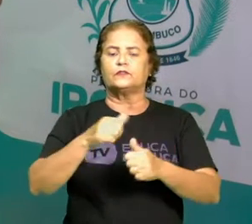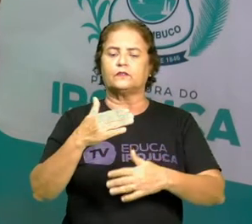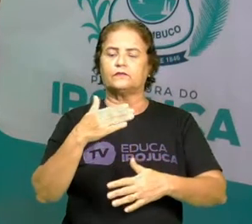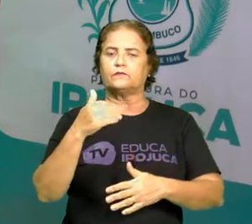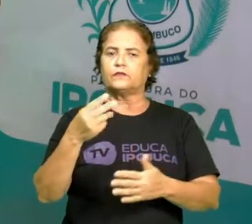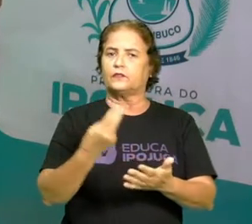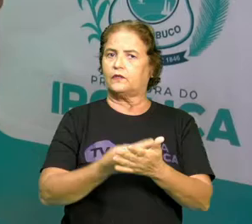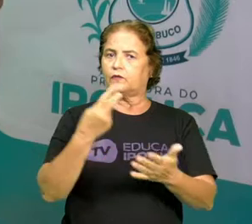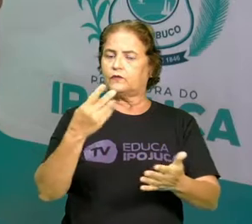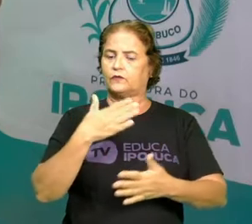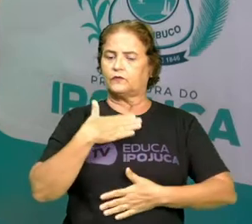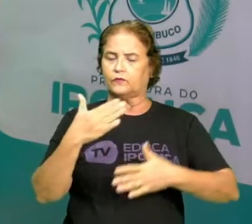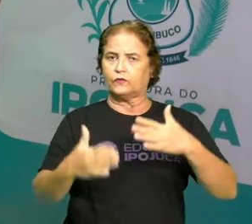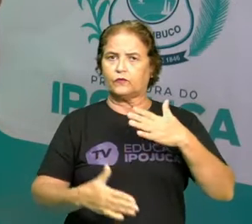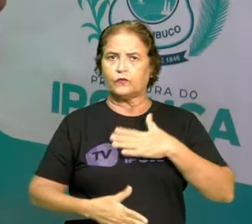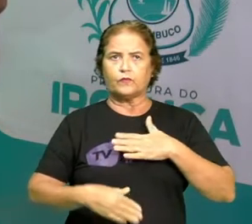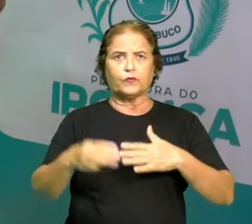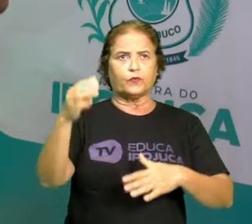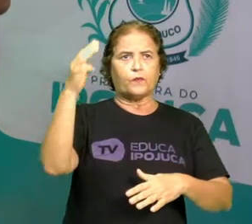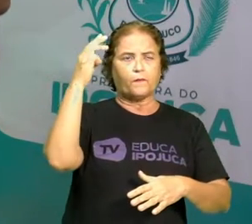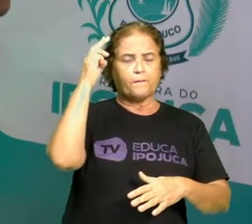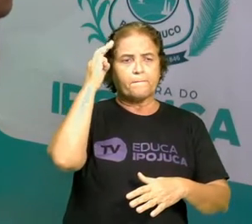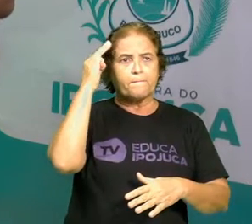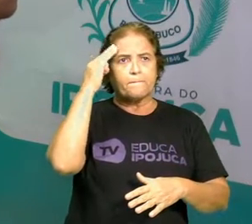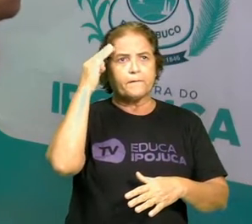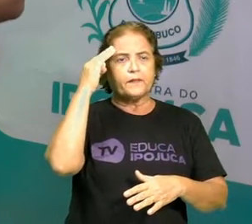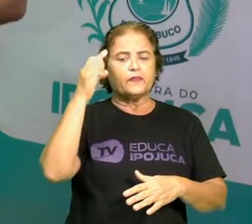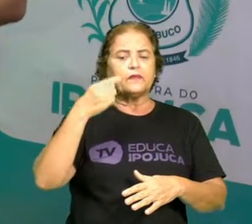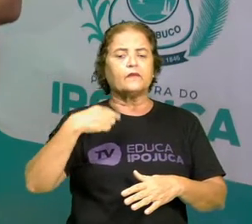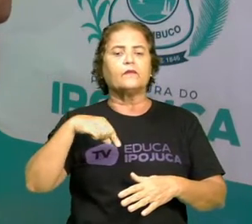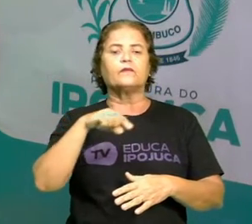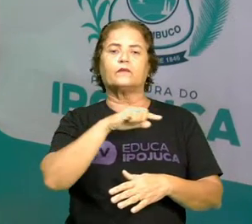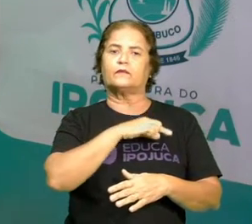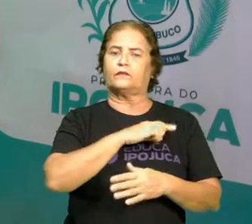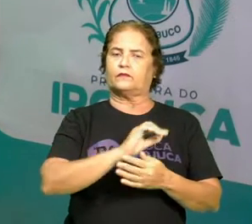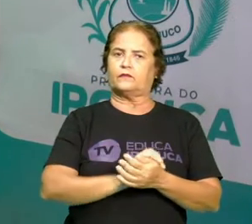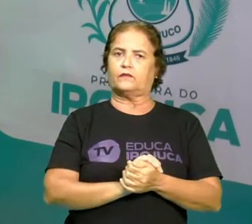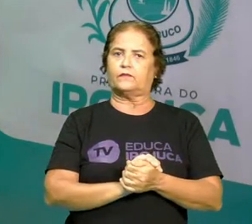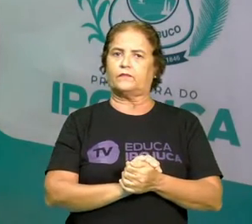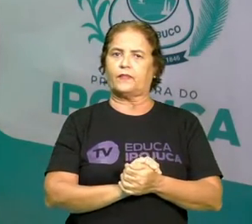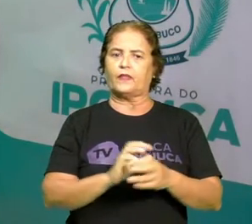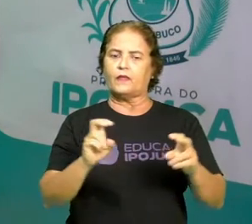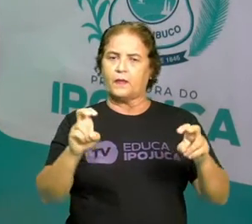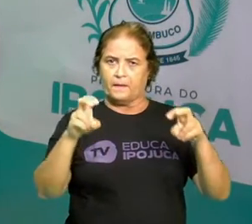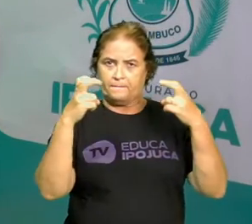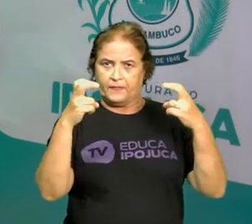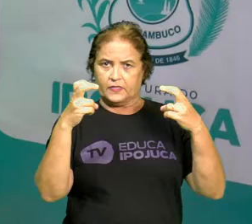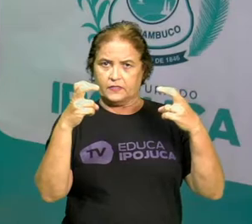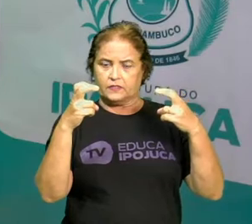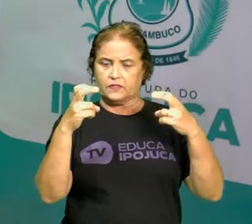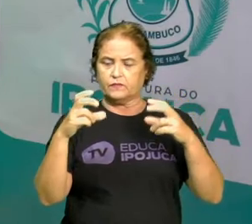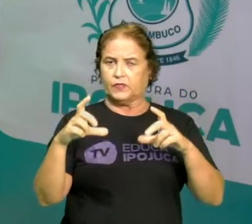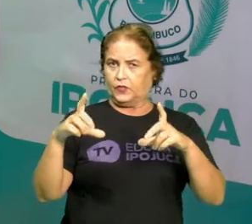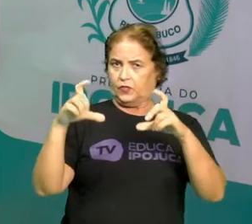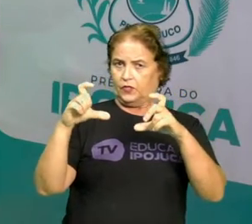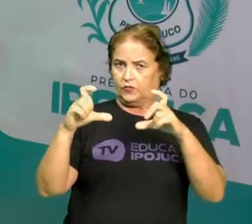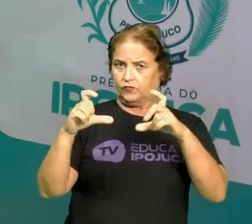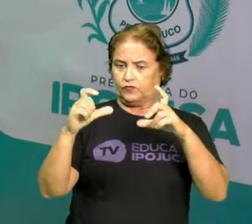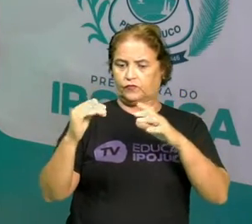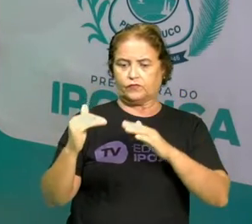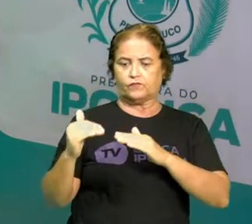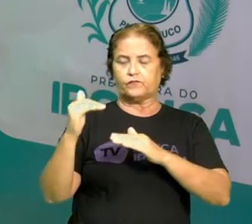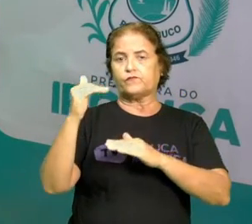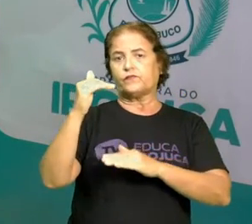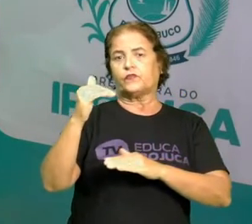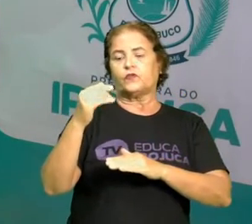Acontece com a nossa mente? Acontece conosco? Percebam aqui no quadro evolutivo que nós